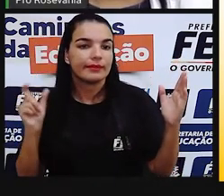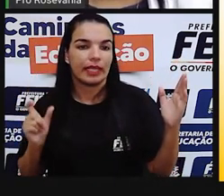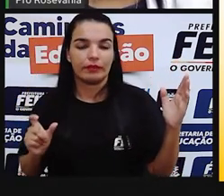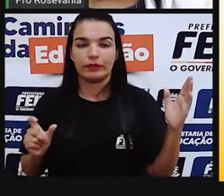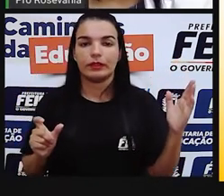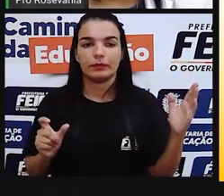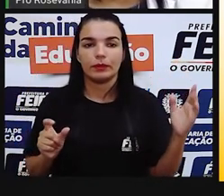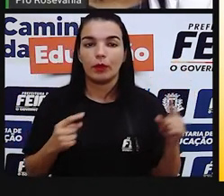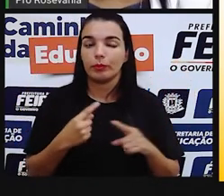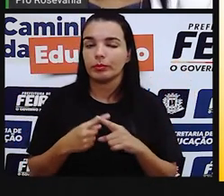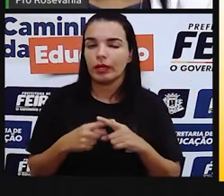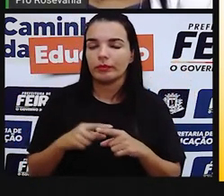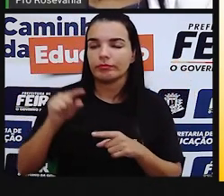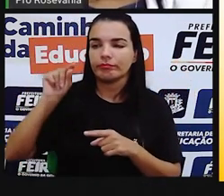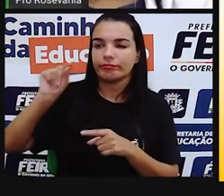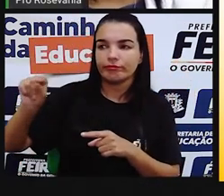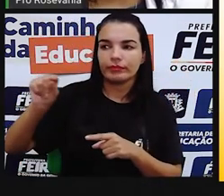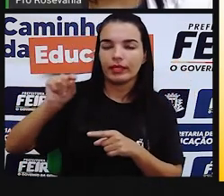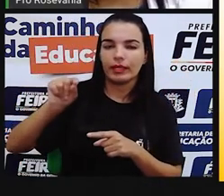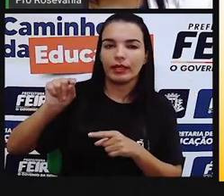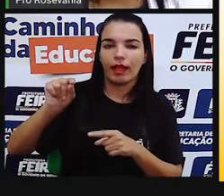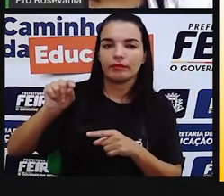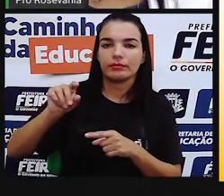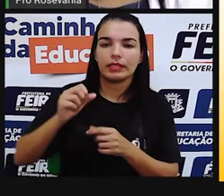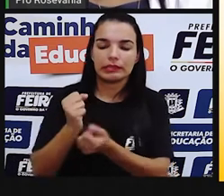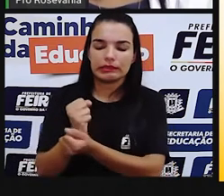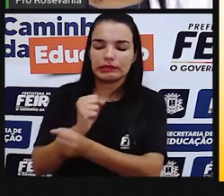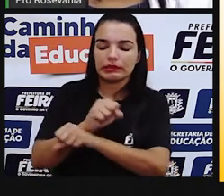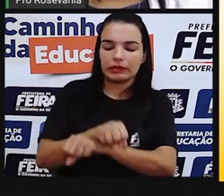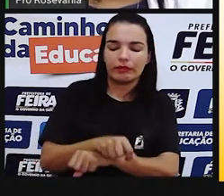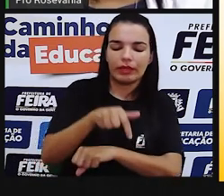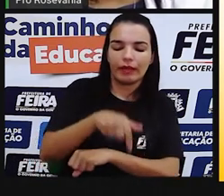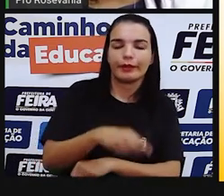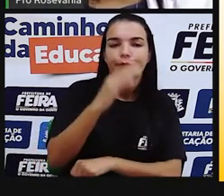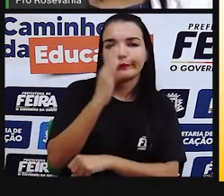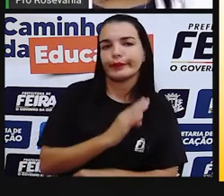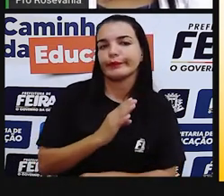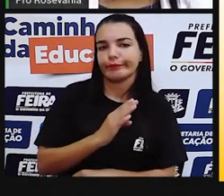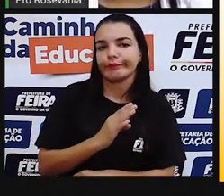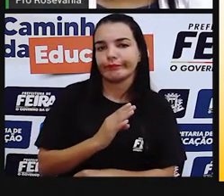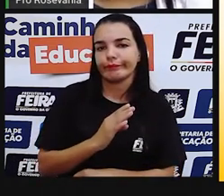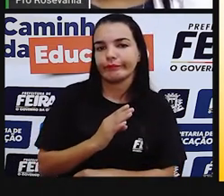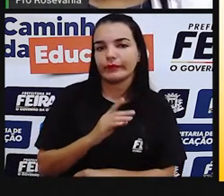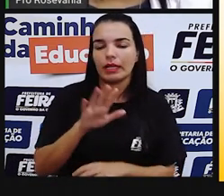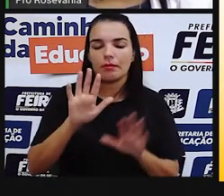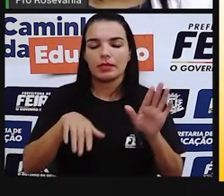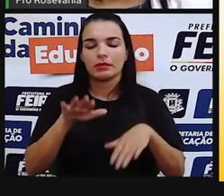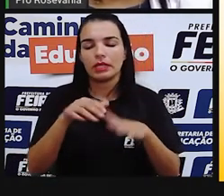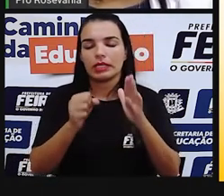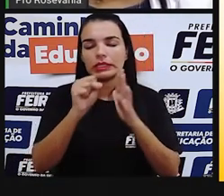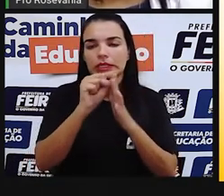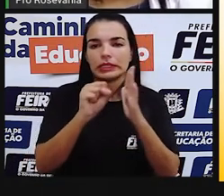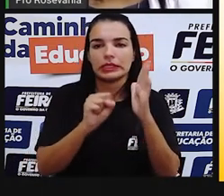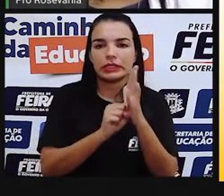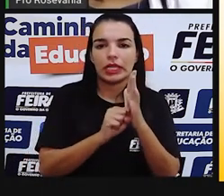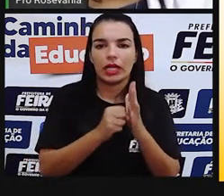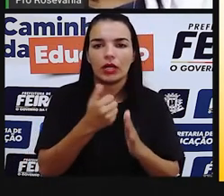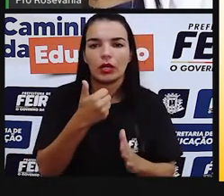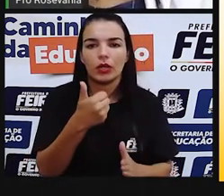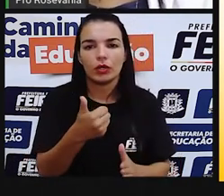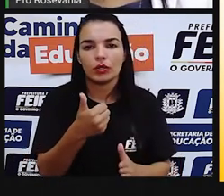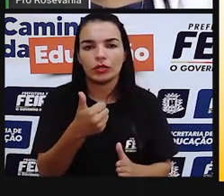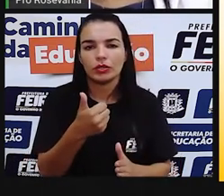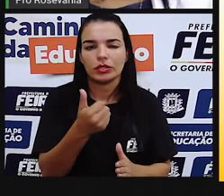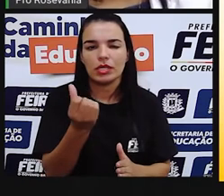terras de origem para ser escravizados aqui. No século antigo, já o século 19, fica de 4 milhões de